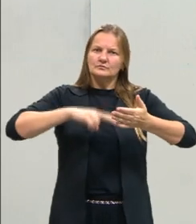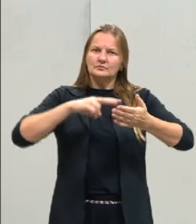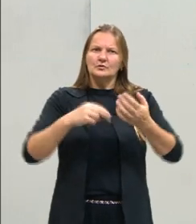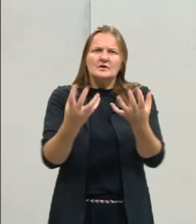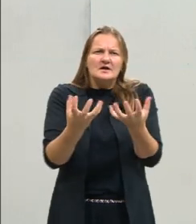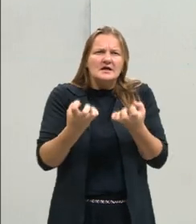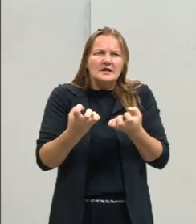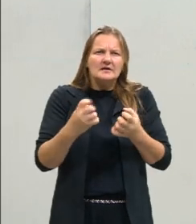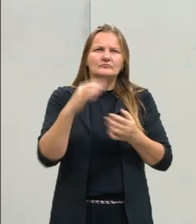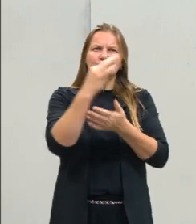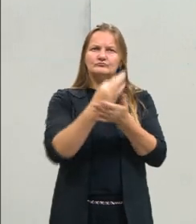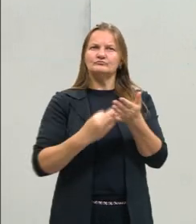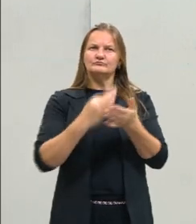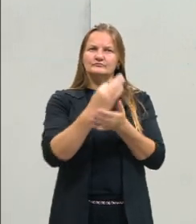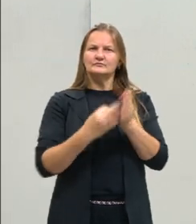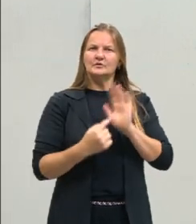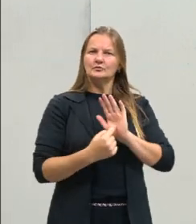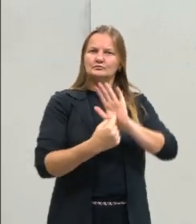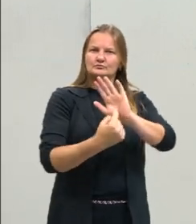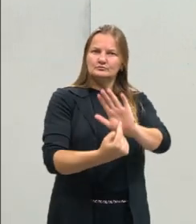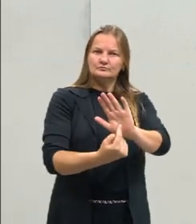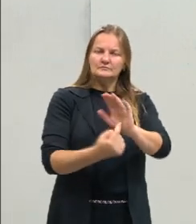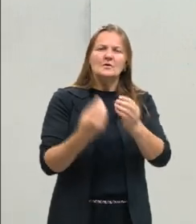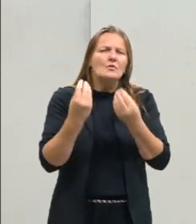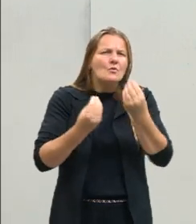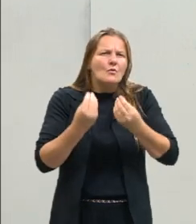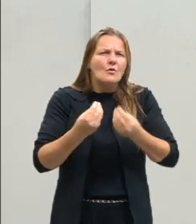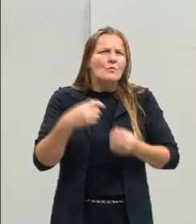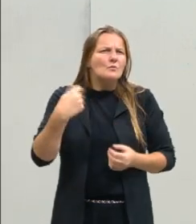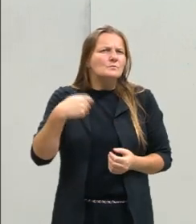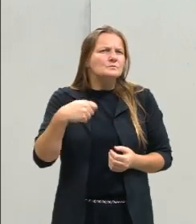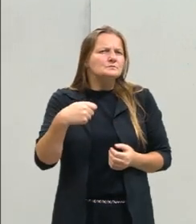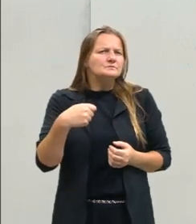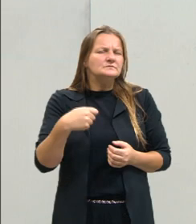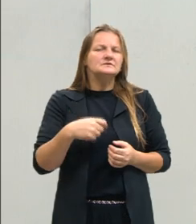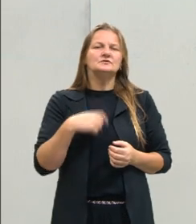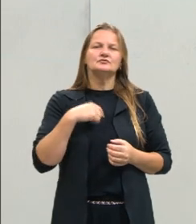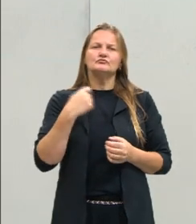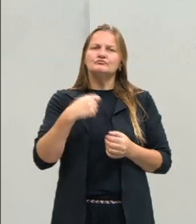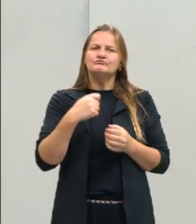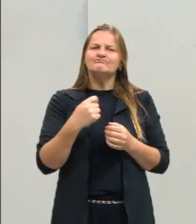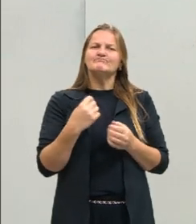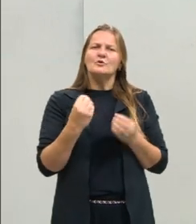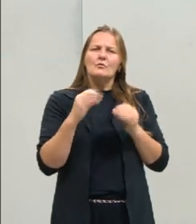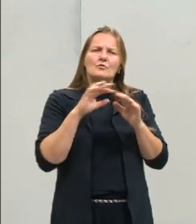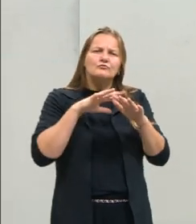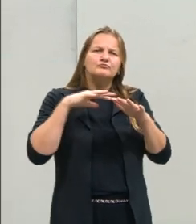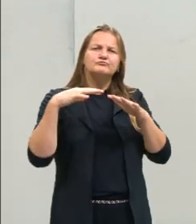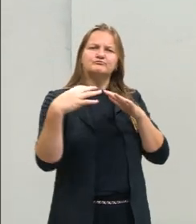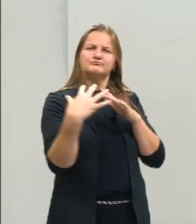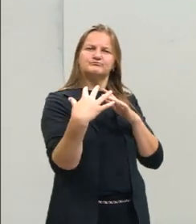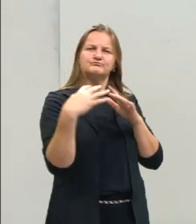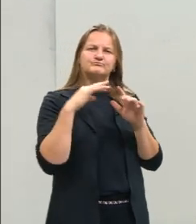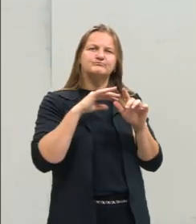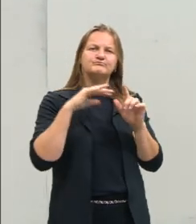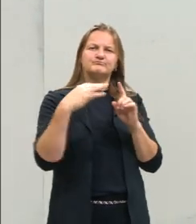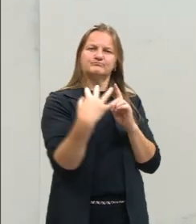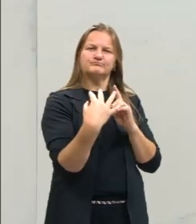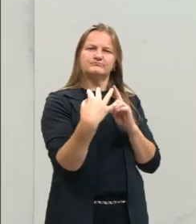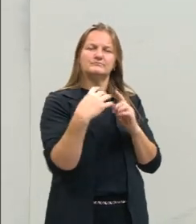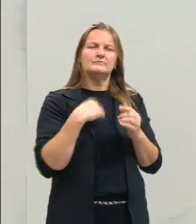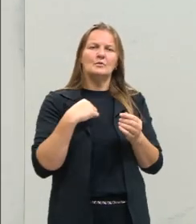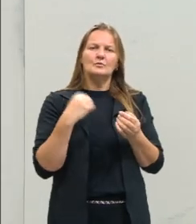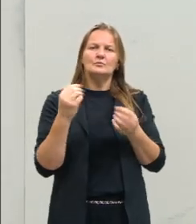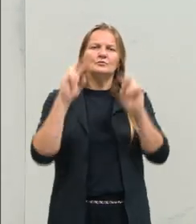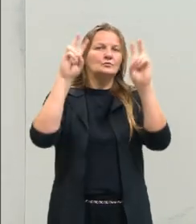que esse texto se apresente? Como eu preciso, como eu devo me posicionar sobre esse tema, né? Seja ele qual